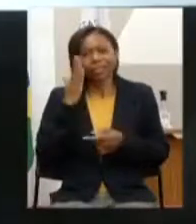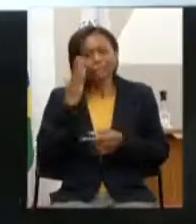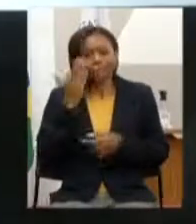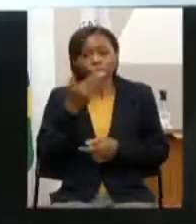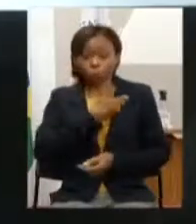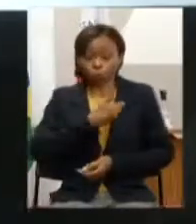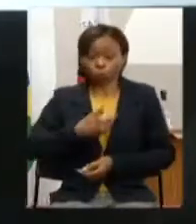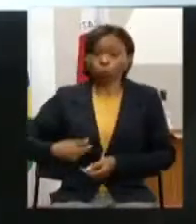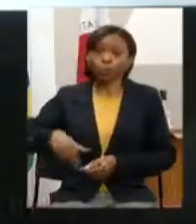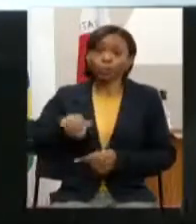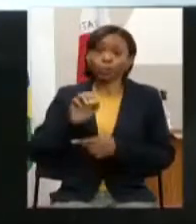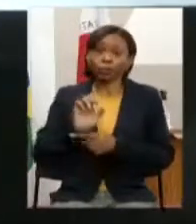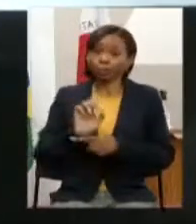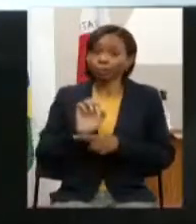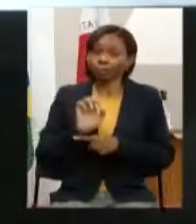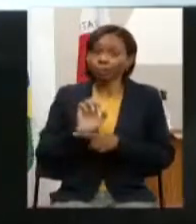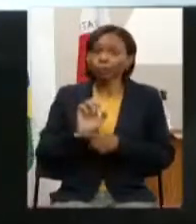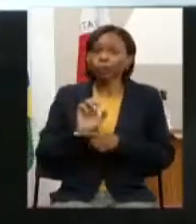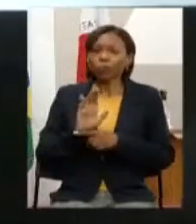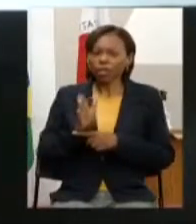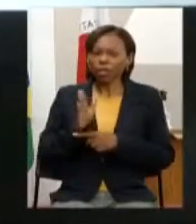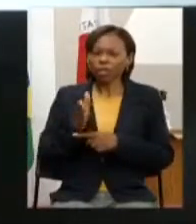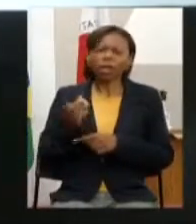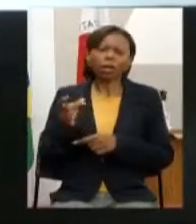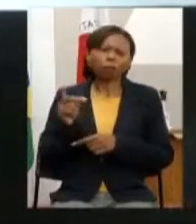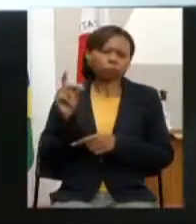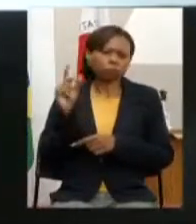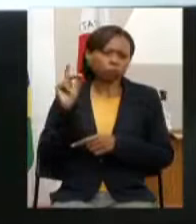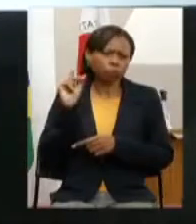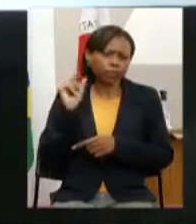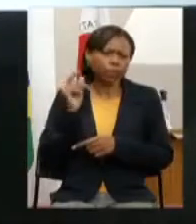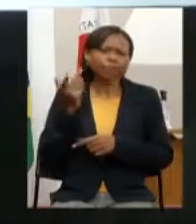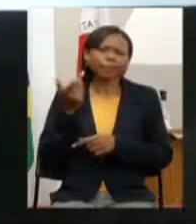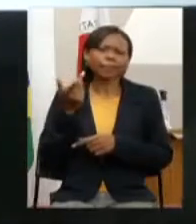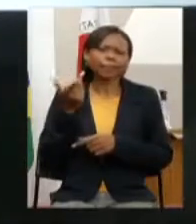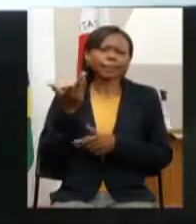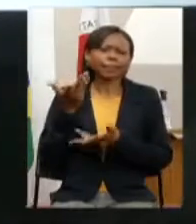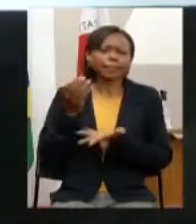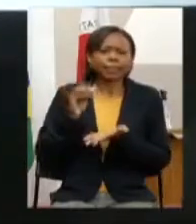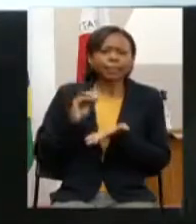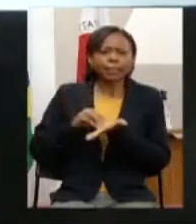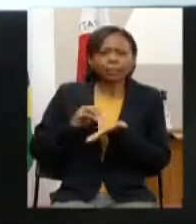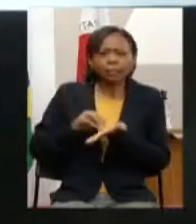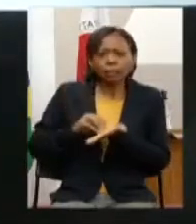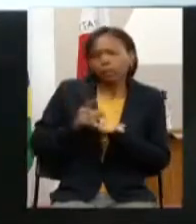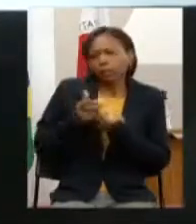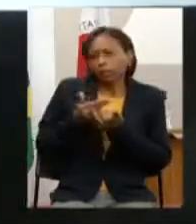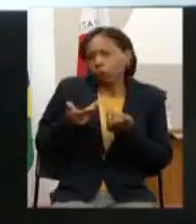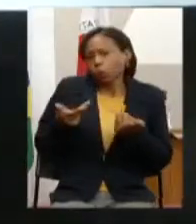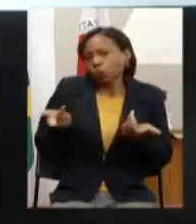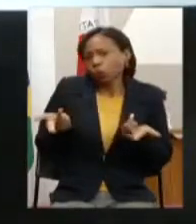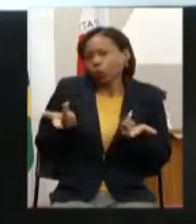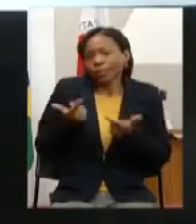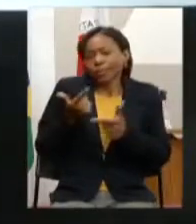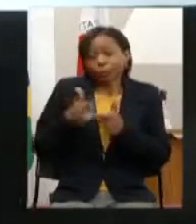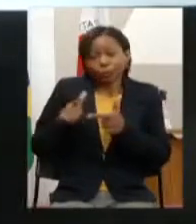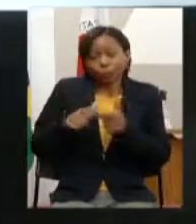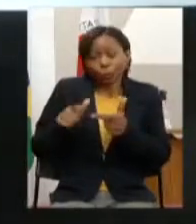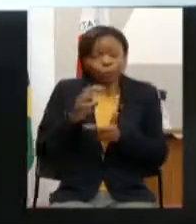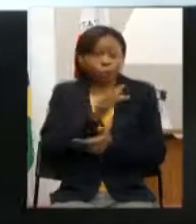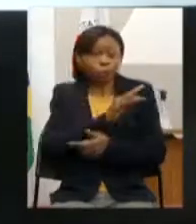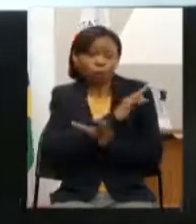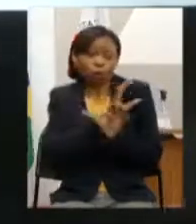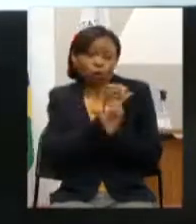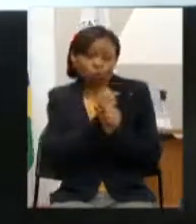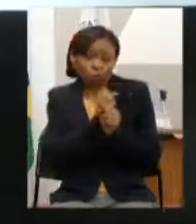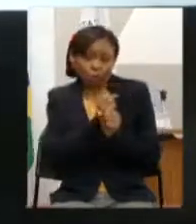está aí já há algum tempo estourado no limite da LRF a gente tem aí um problema hoje fiscal muito grave